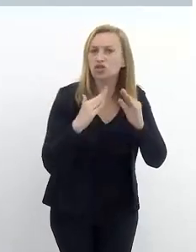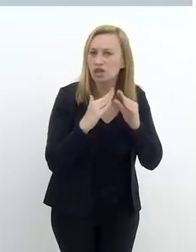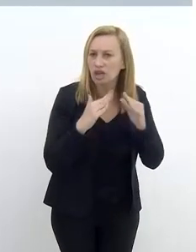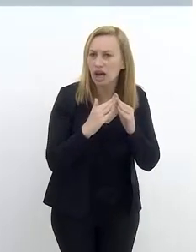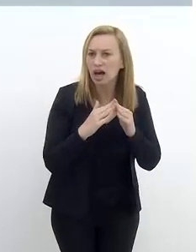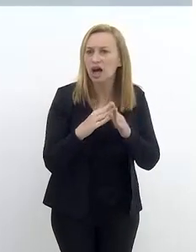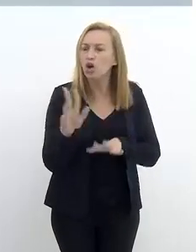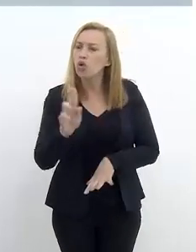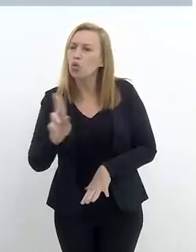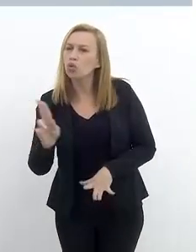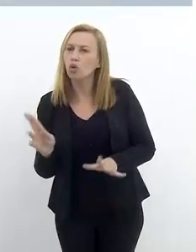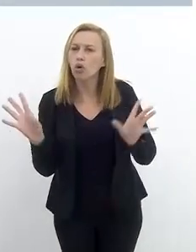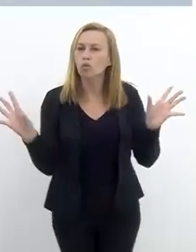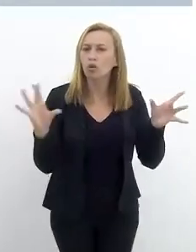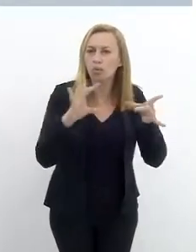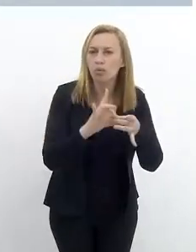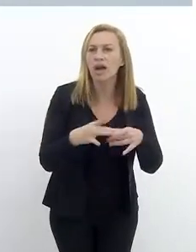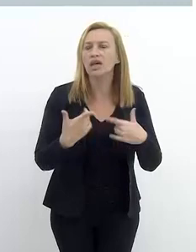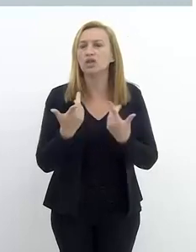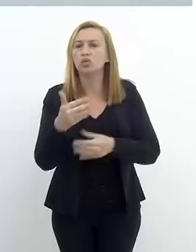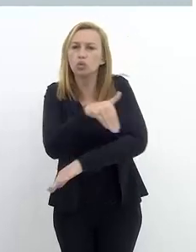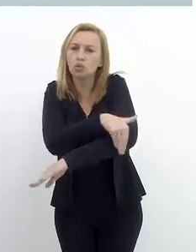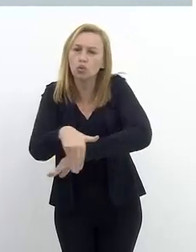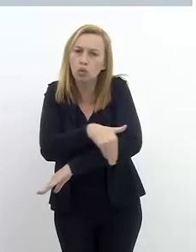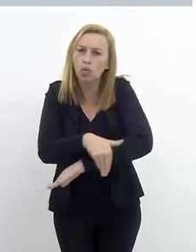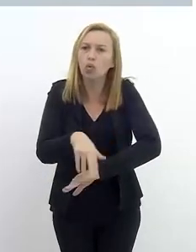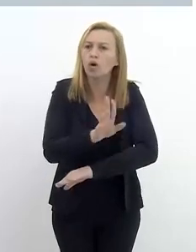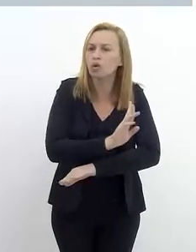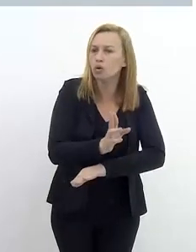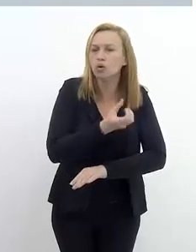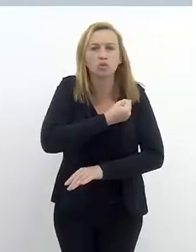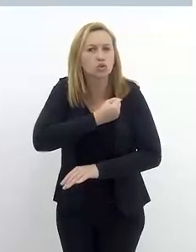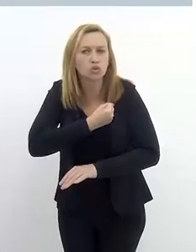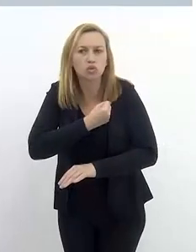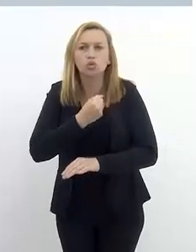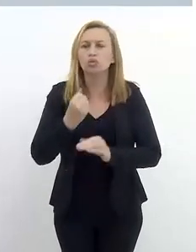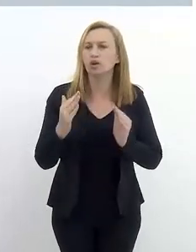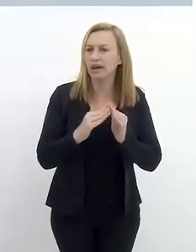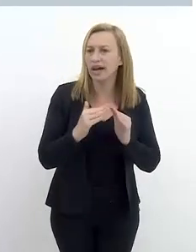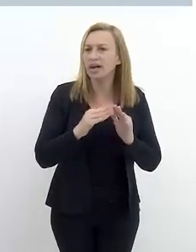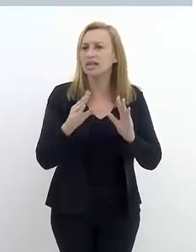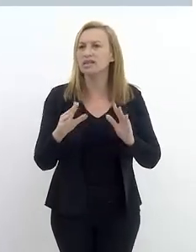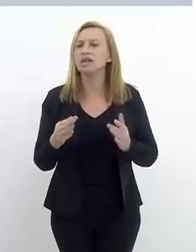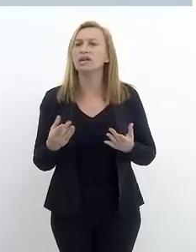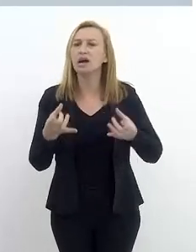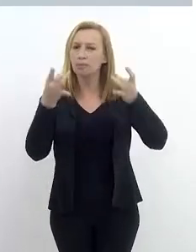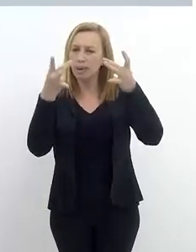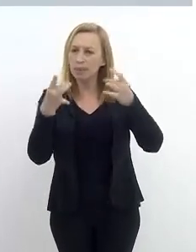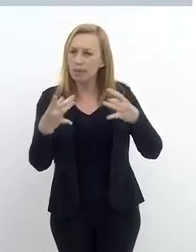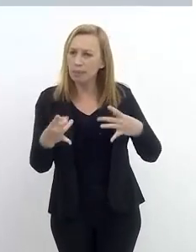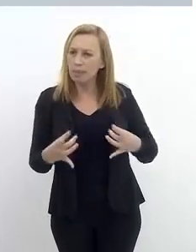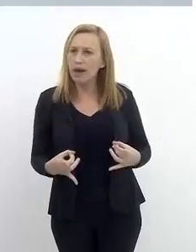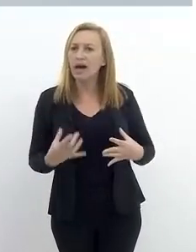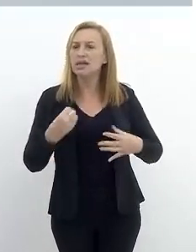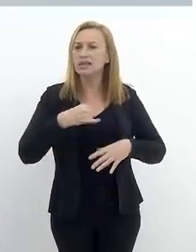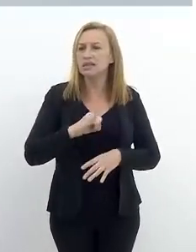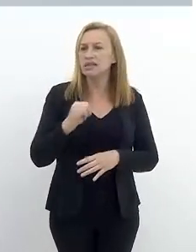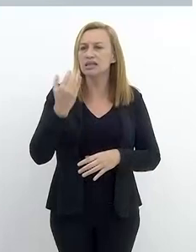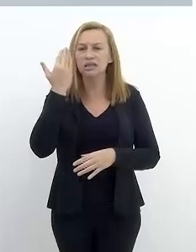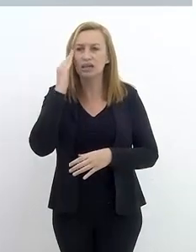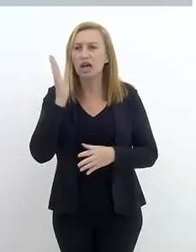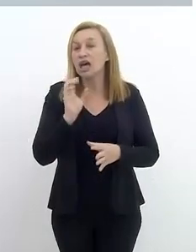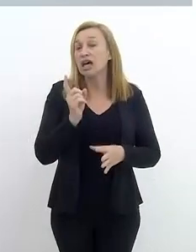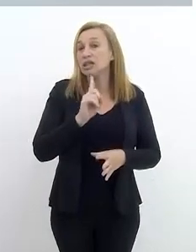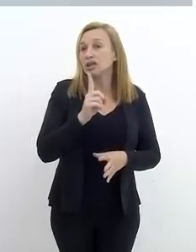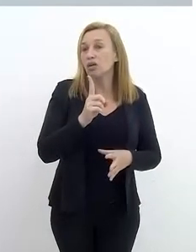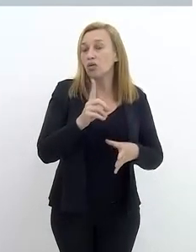casa sobre o nome completo, sobre o endereço, sobre o local de moradia, para casos até que as crianças possam vir a se perder, que não seja uma